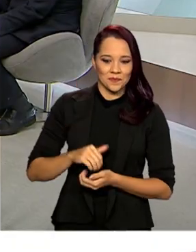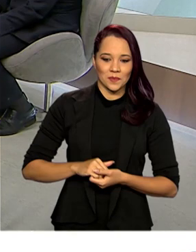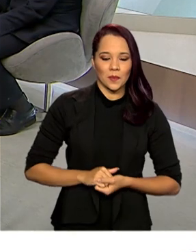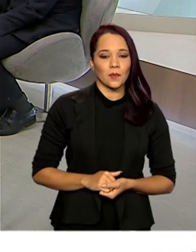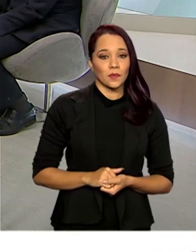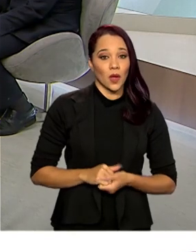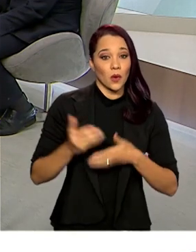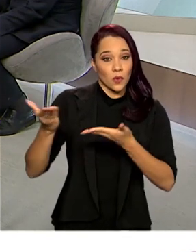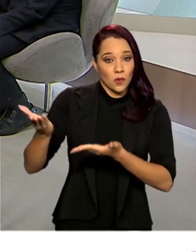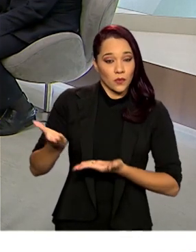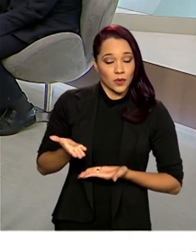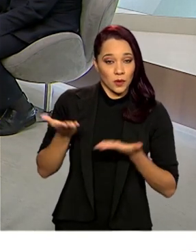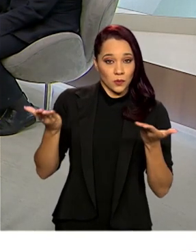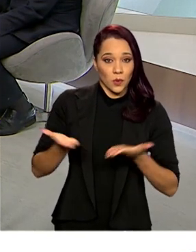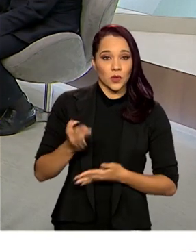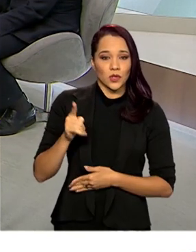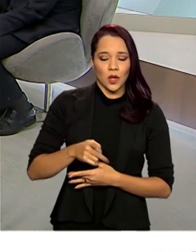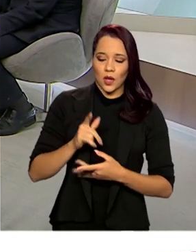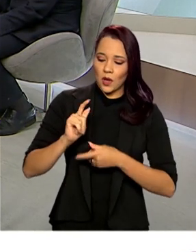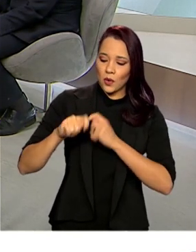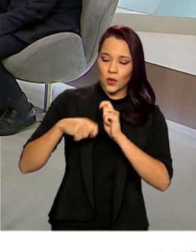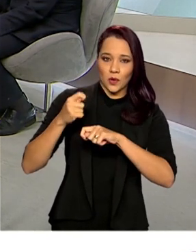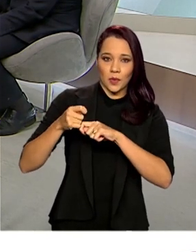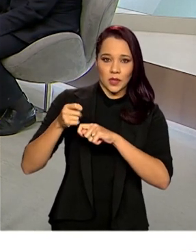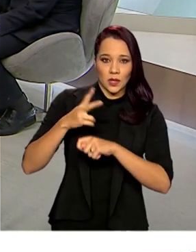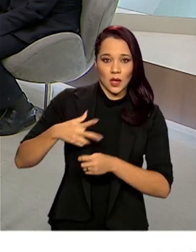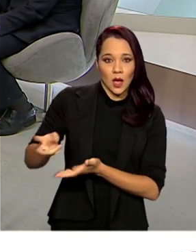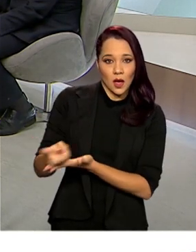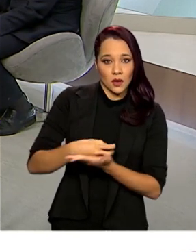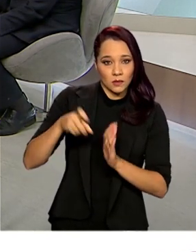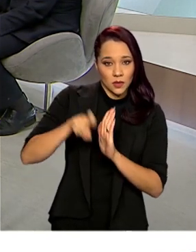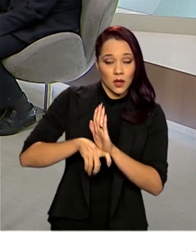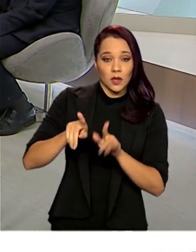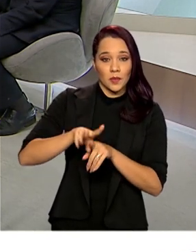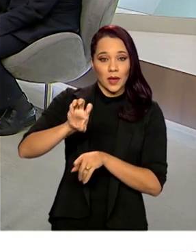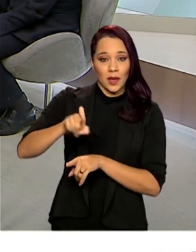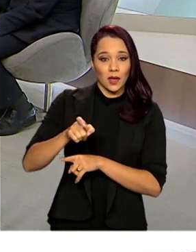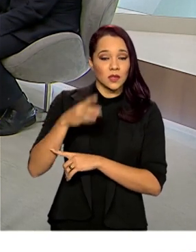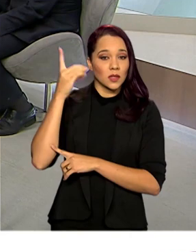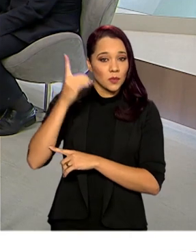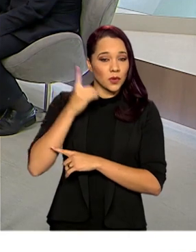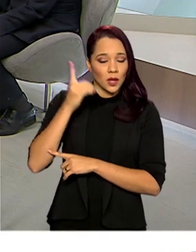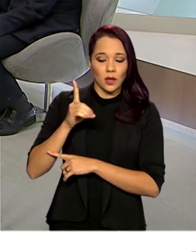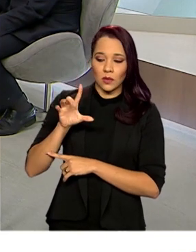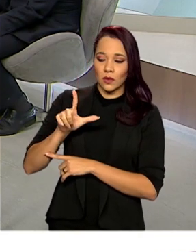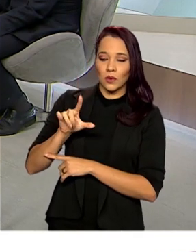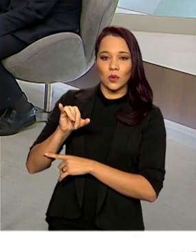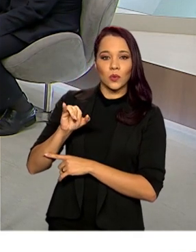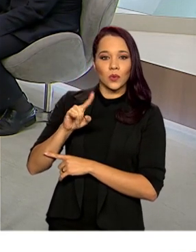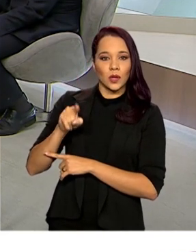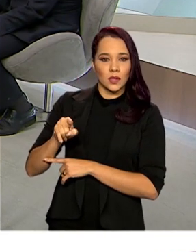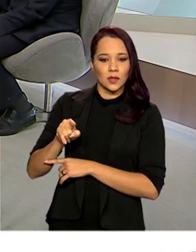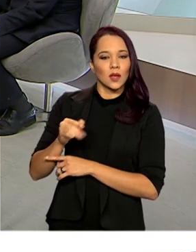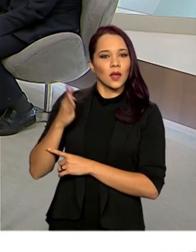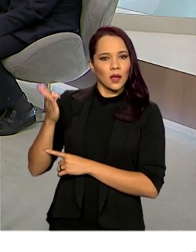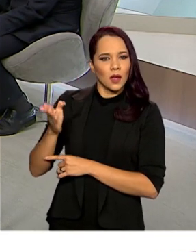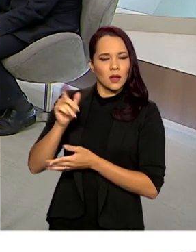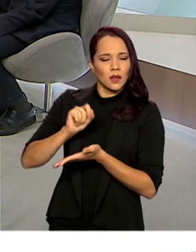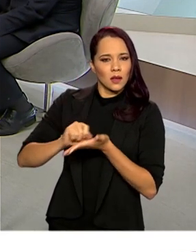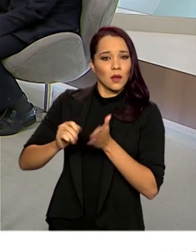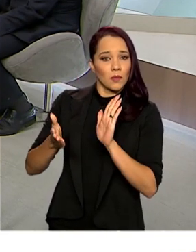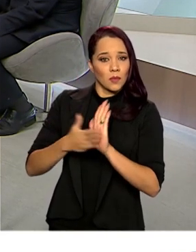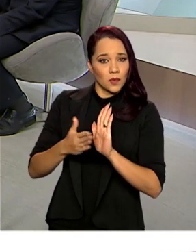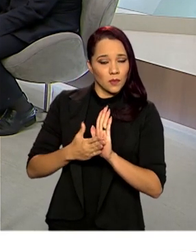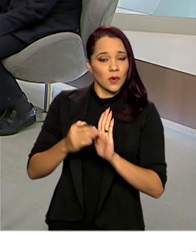O convidado do programa de hoje é o economista tributarista e ex-deputado federal Luiz Carlos Raul. Ele é autor de uma das